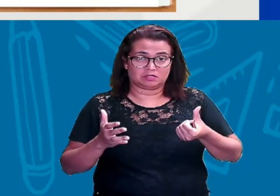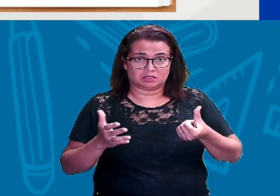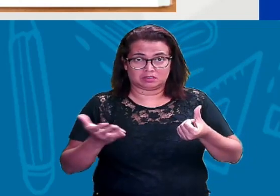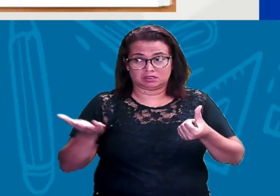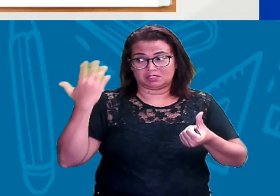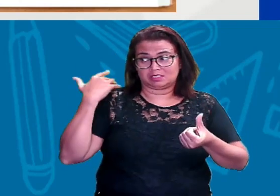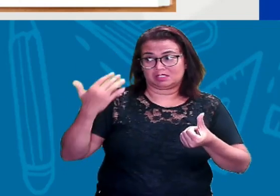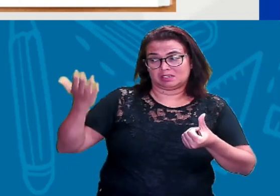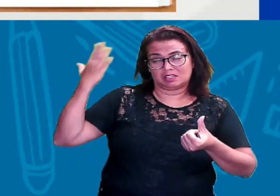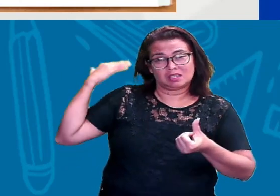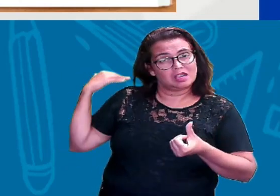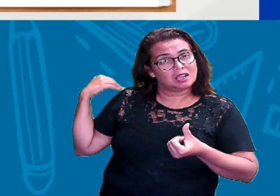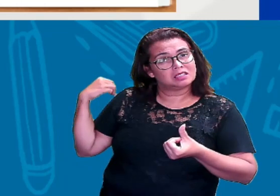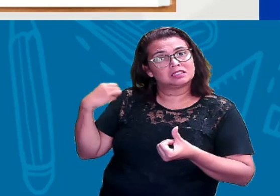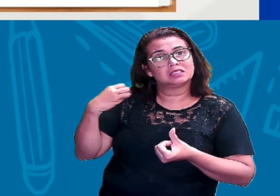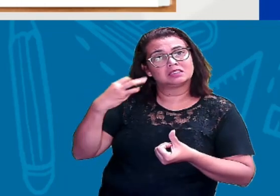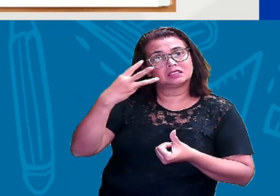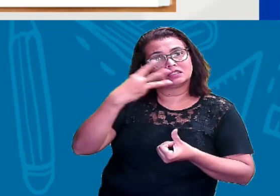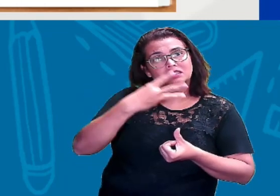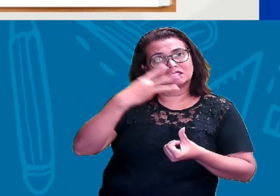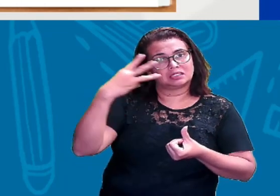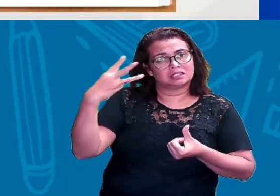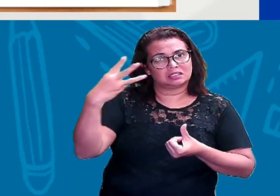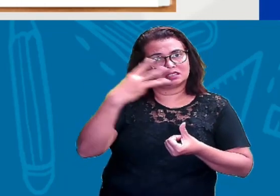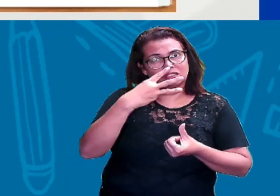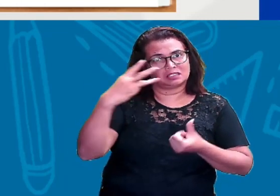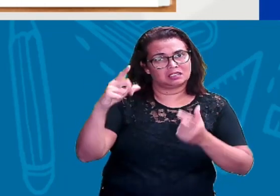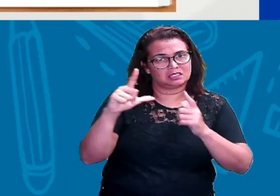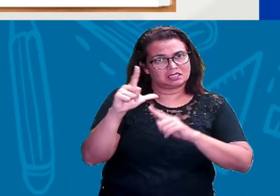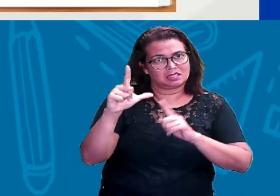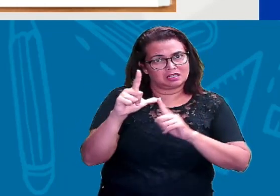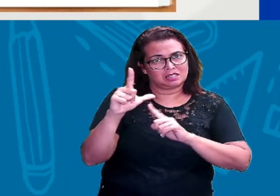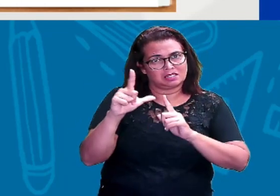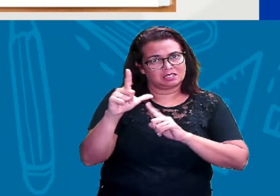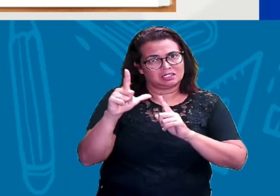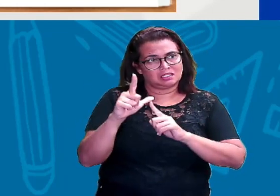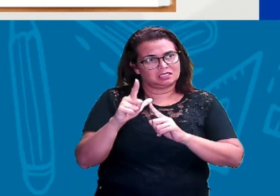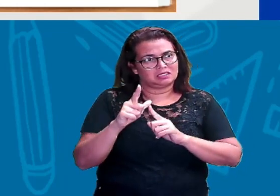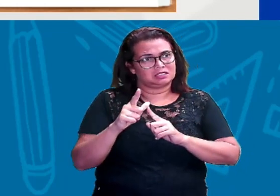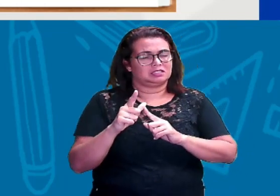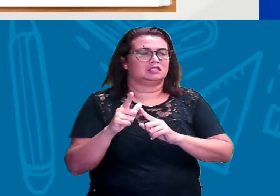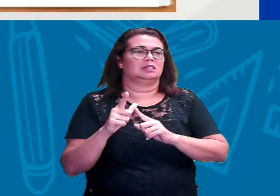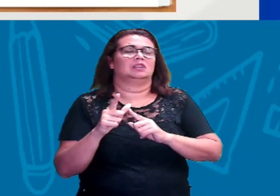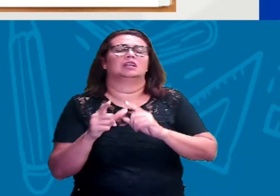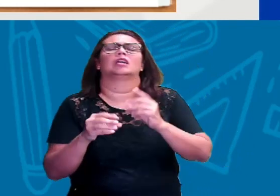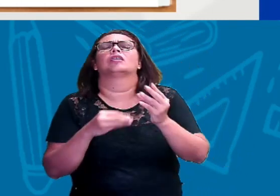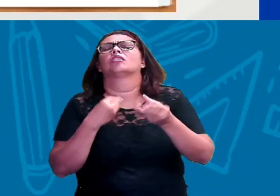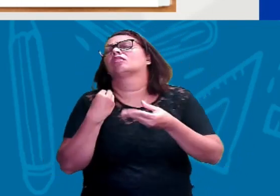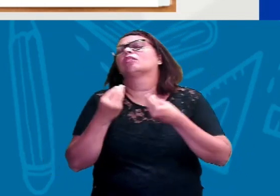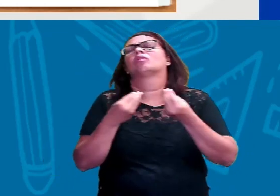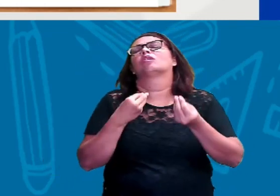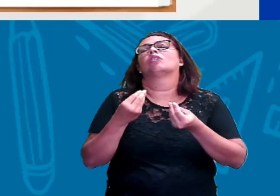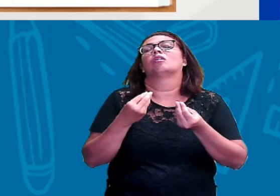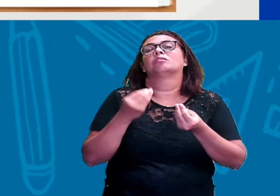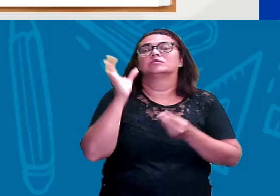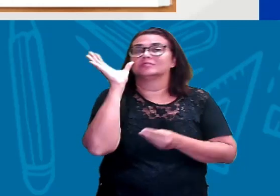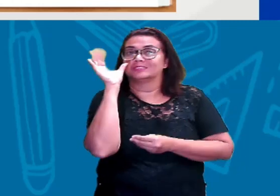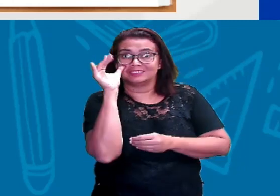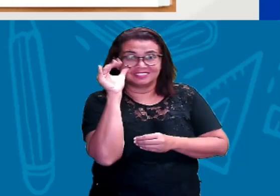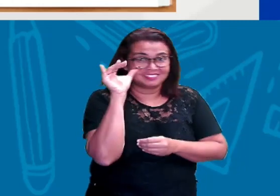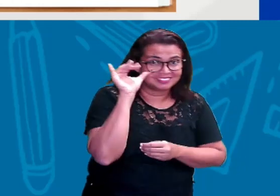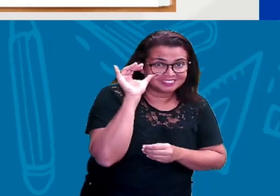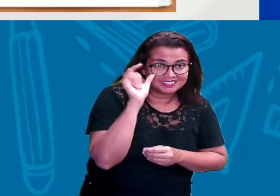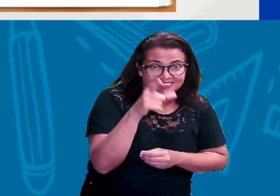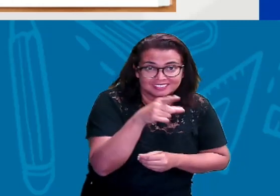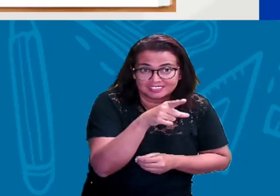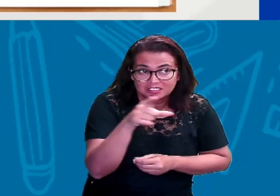antes, ele iniciou com 33. E aí, é bom a gente conferir como era esse alfabeto. E a curiosidade vem agora,